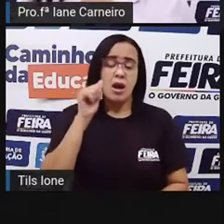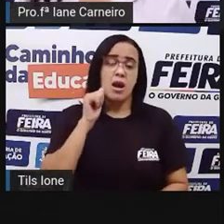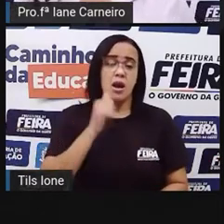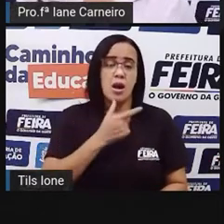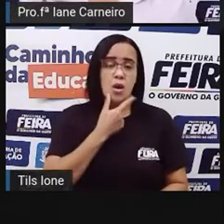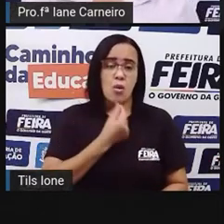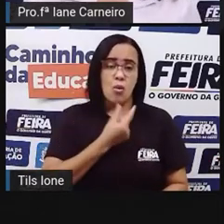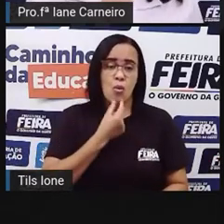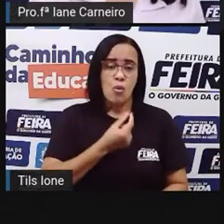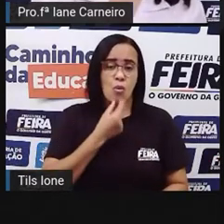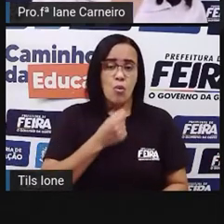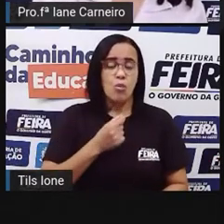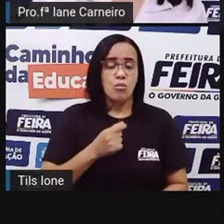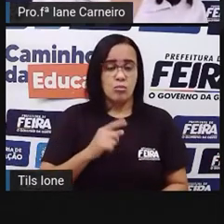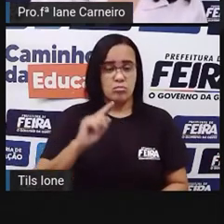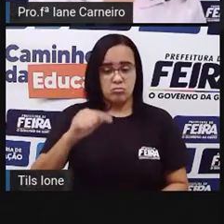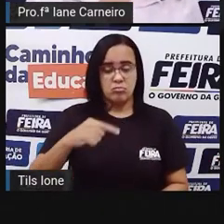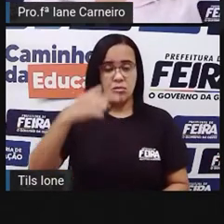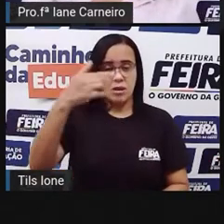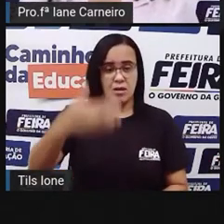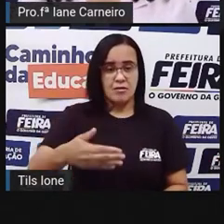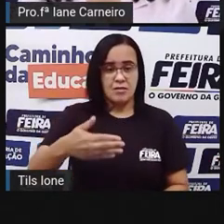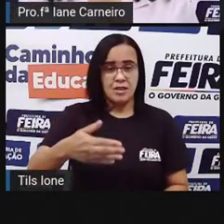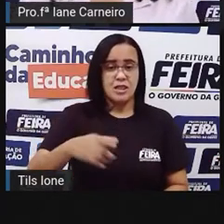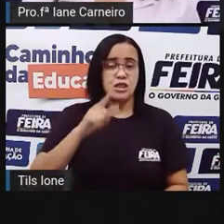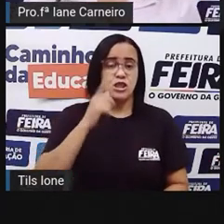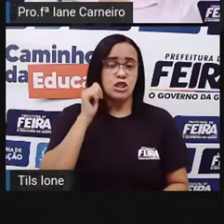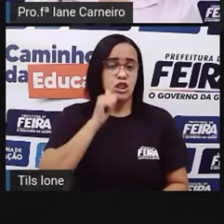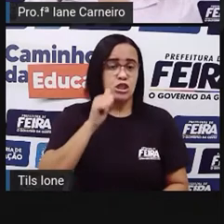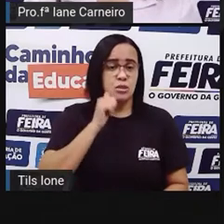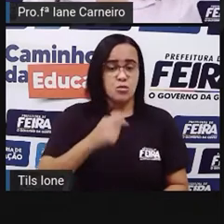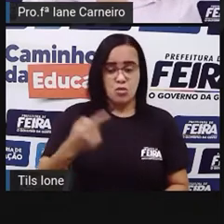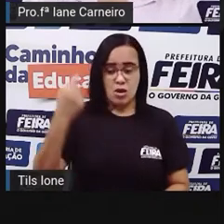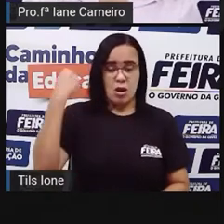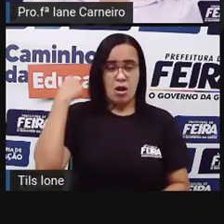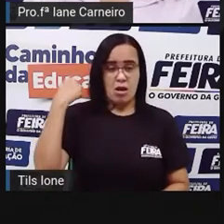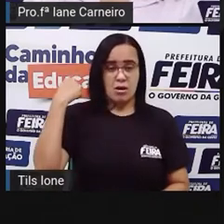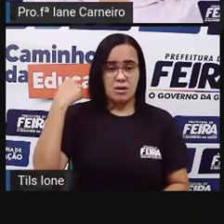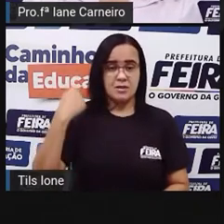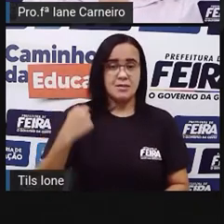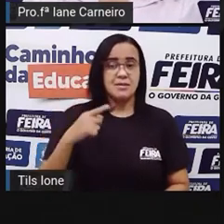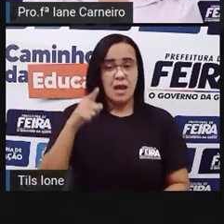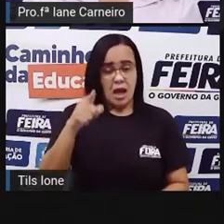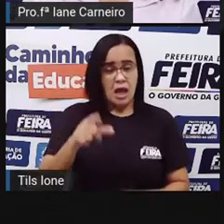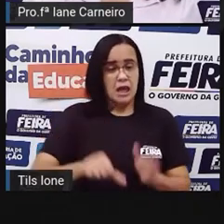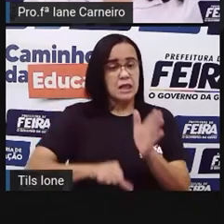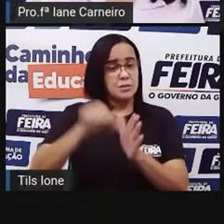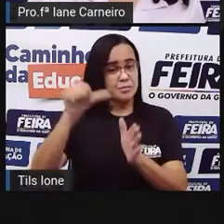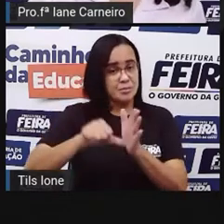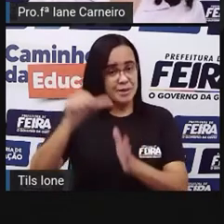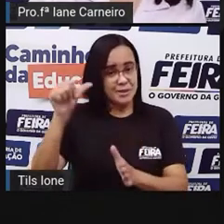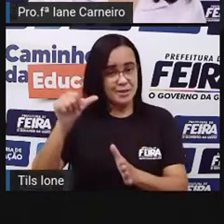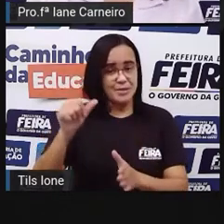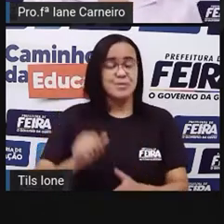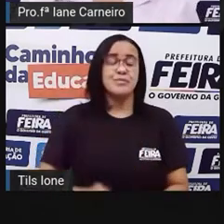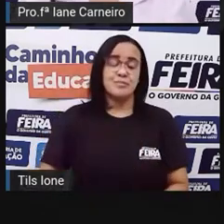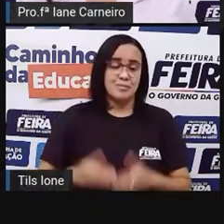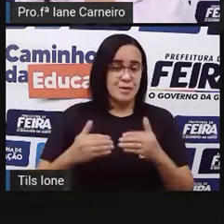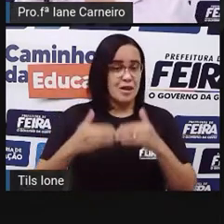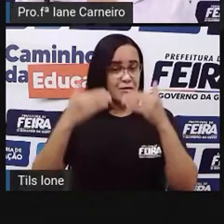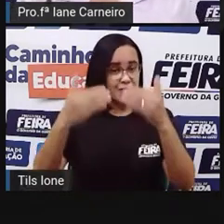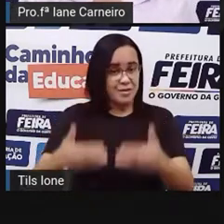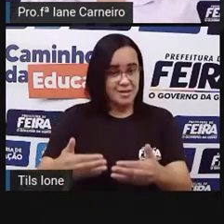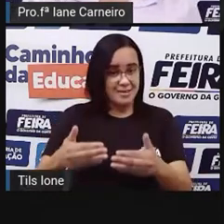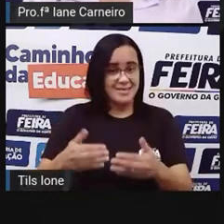menina está correndo atrás do menino. Então ele está na frente e ela